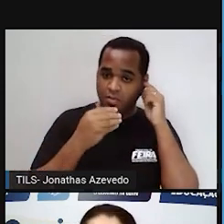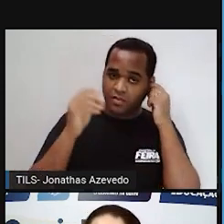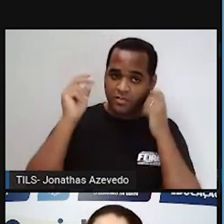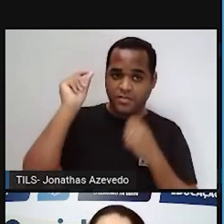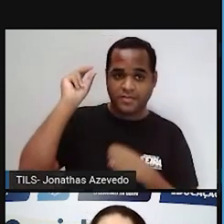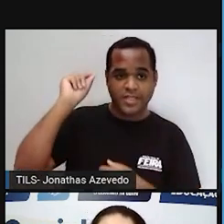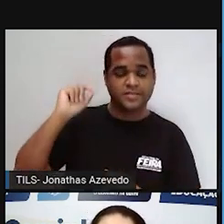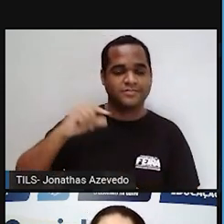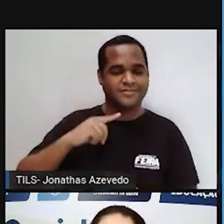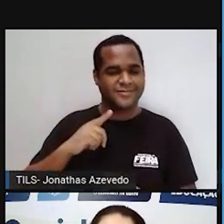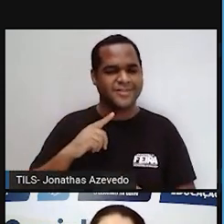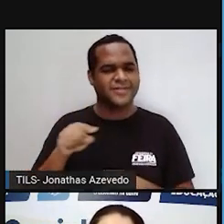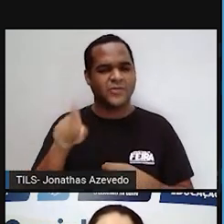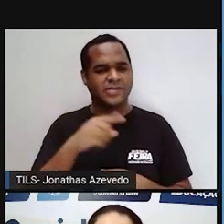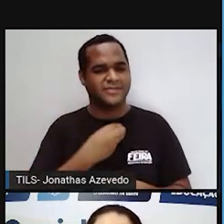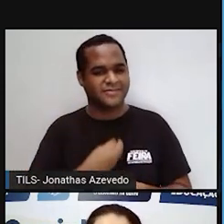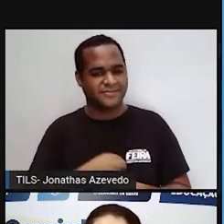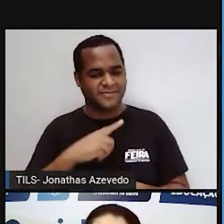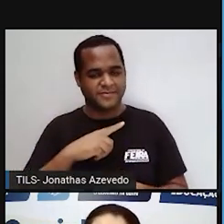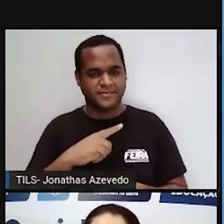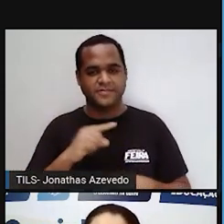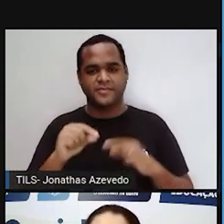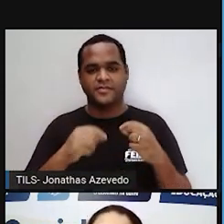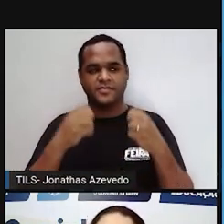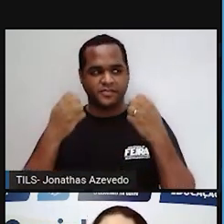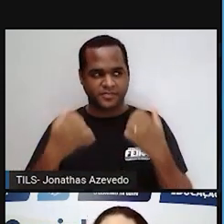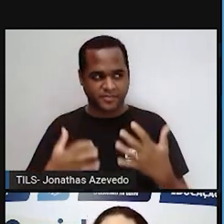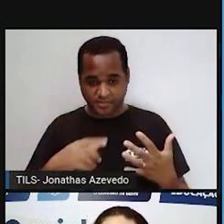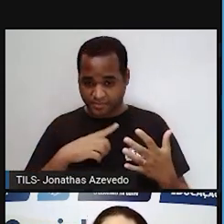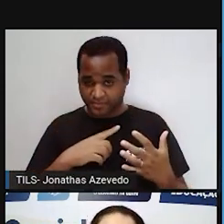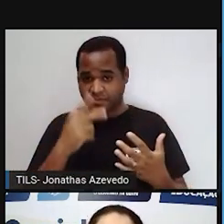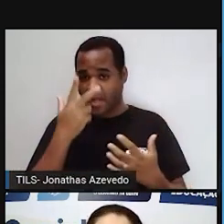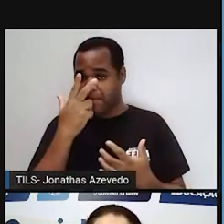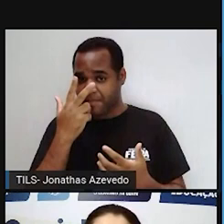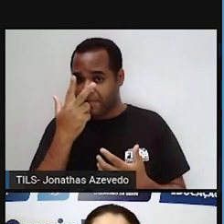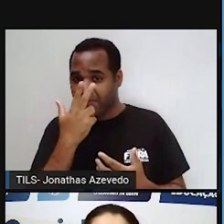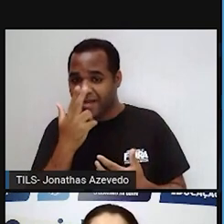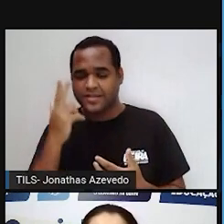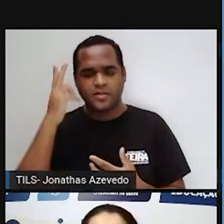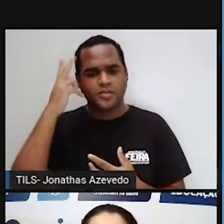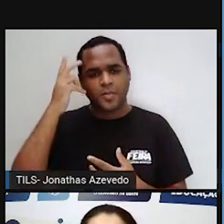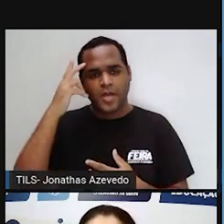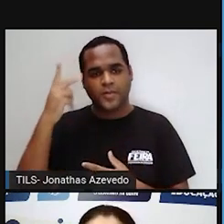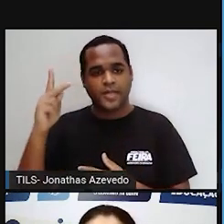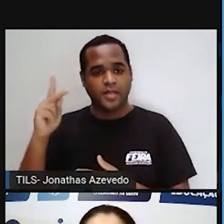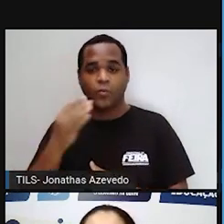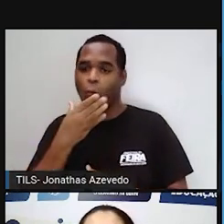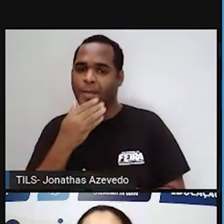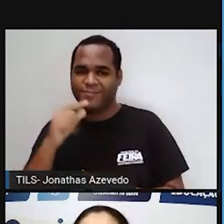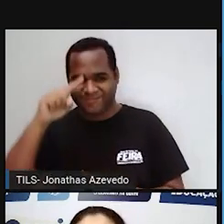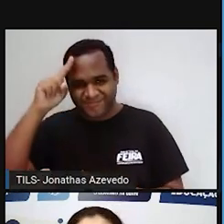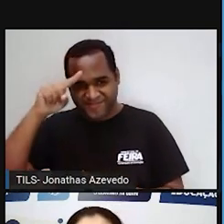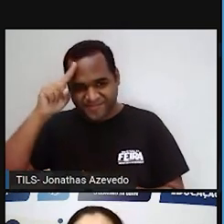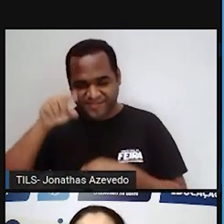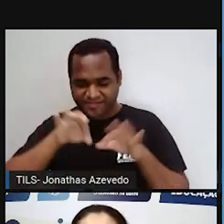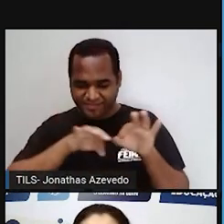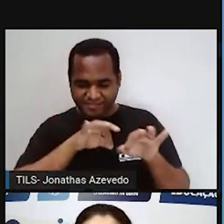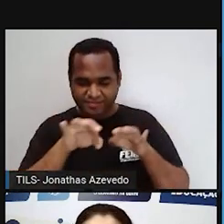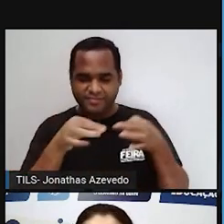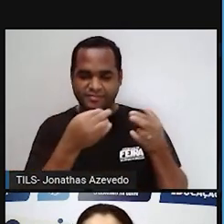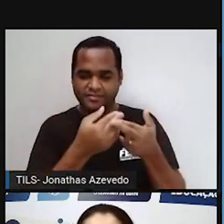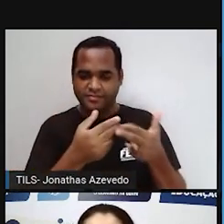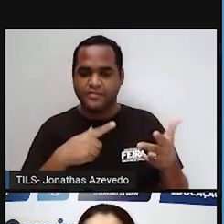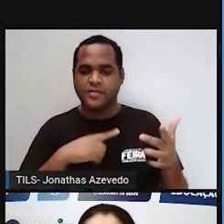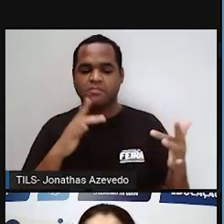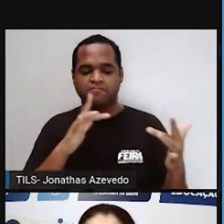viviam. Então, gente está aqui num ecossistema que é artificial, é o ecossistema urbano, mas a gente também interage